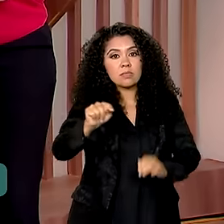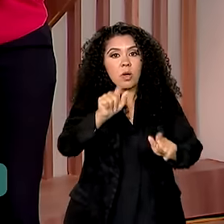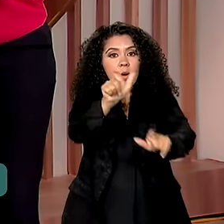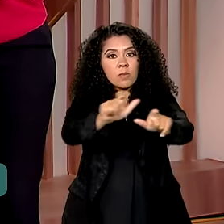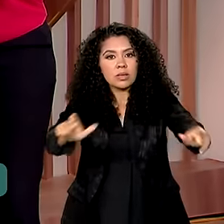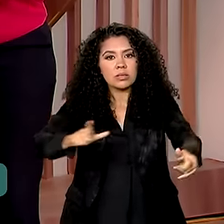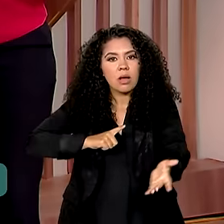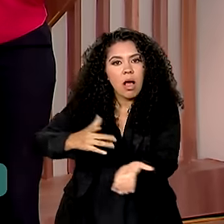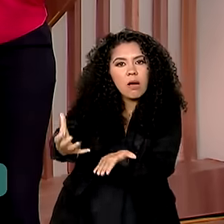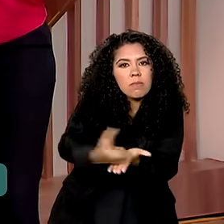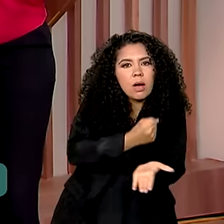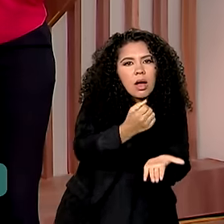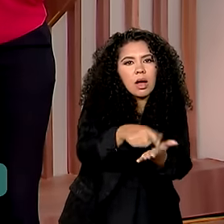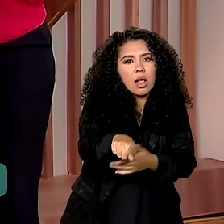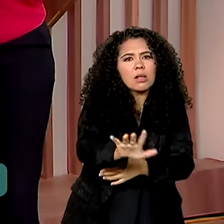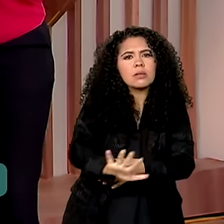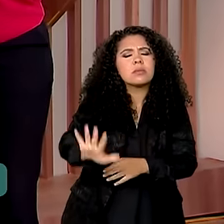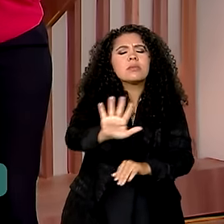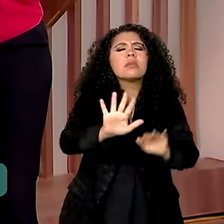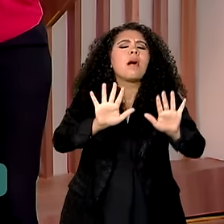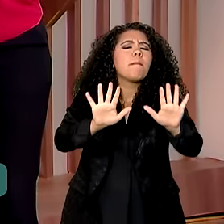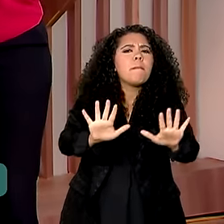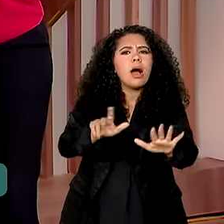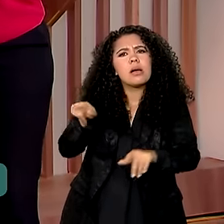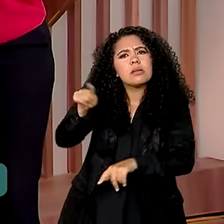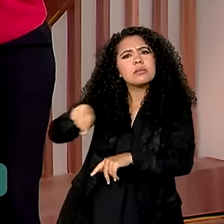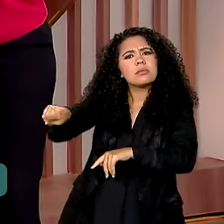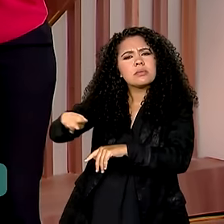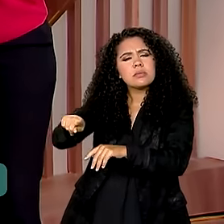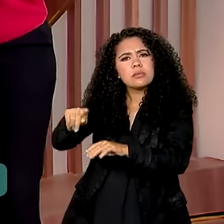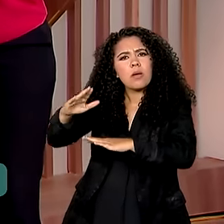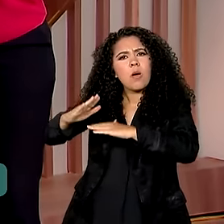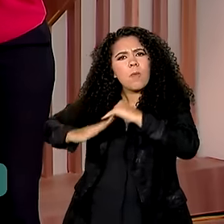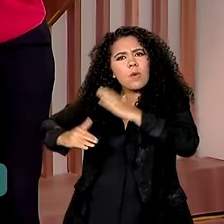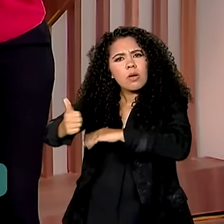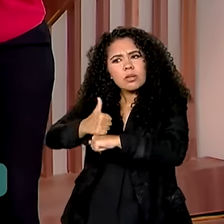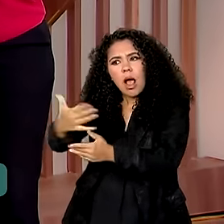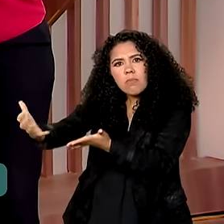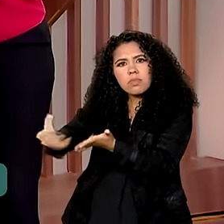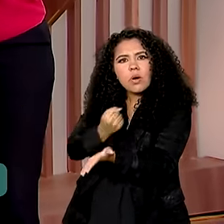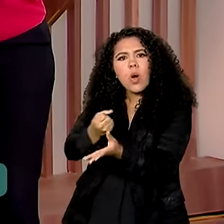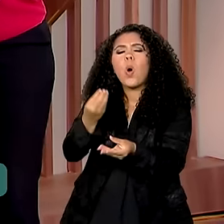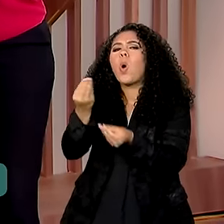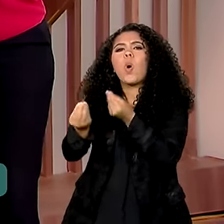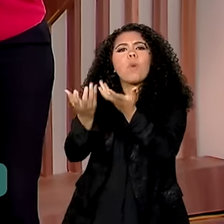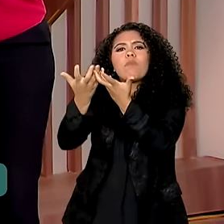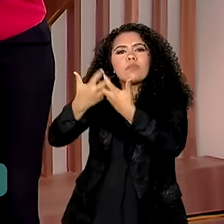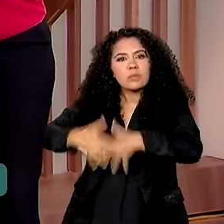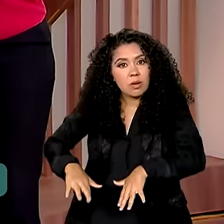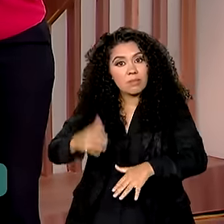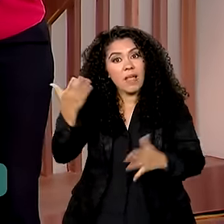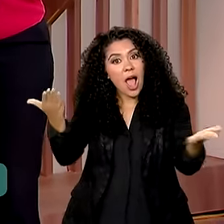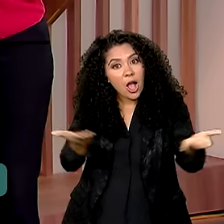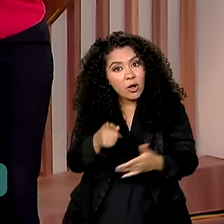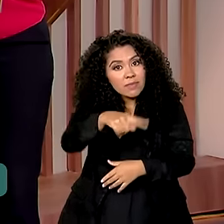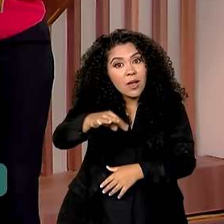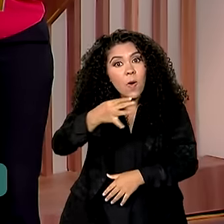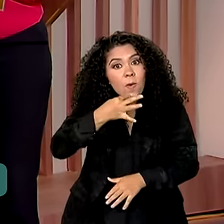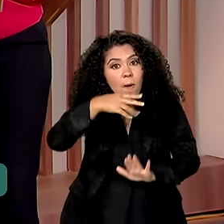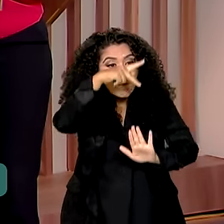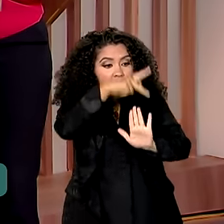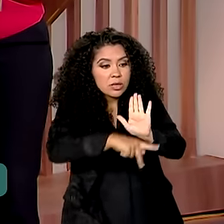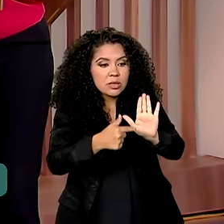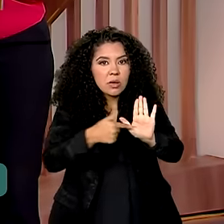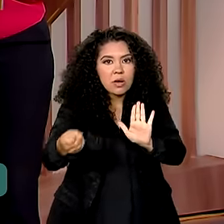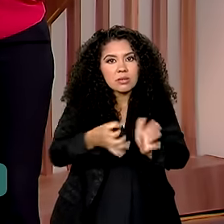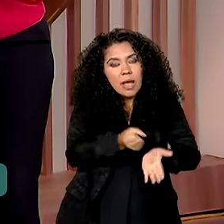situação. Mas e depois que esses trabalhadores são resgatados? Conheça agora um projeto que apoia e ajuda a garantir uma vida